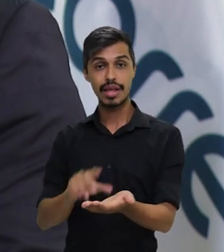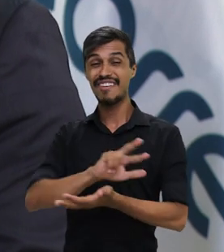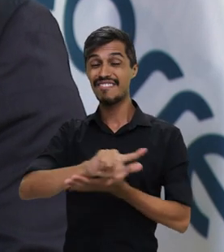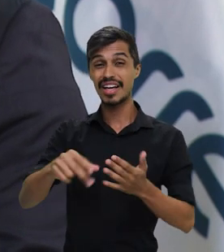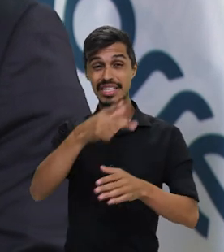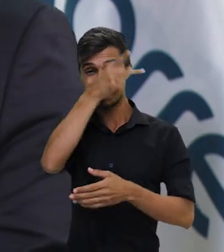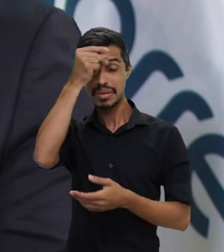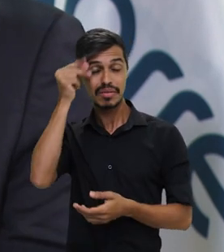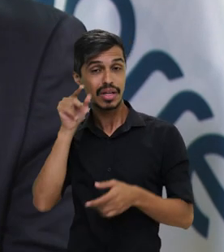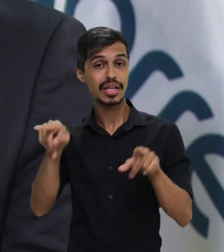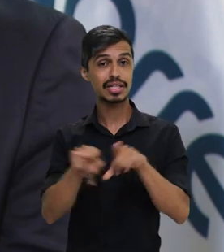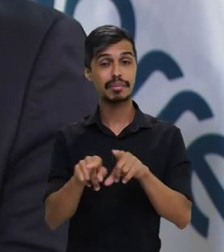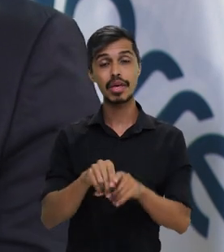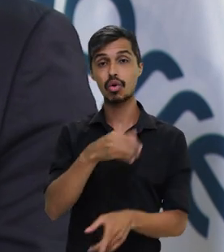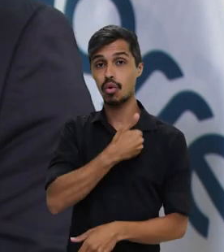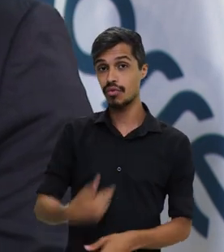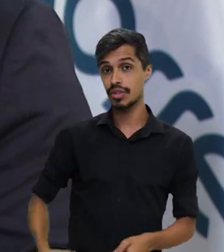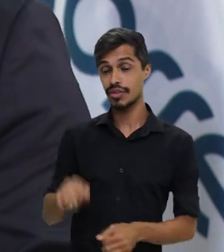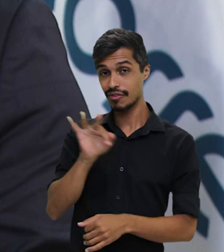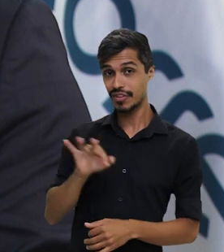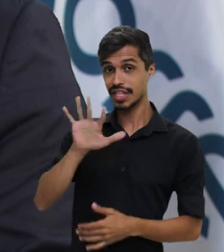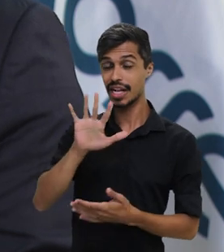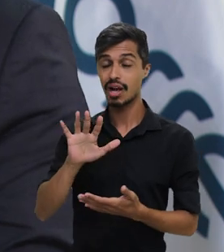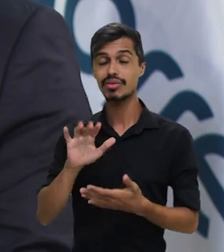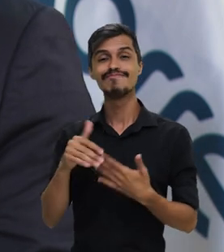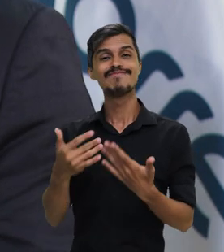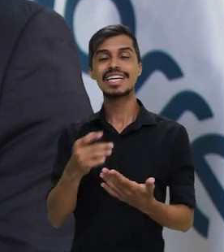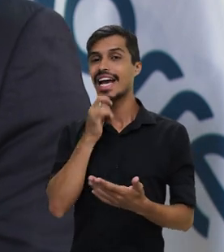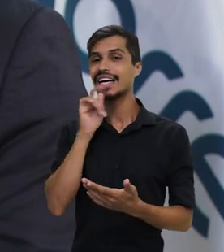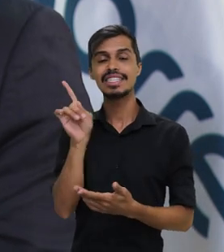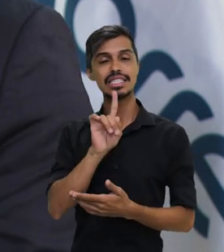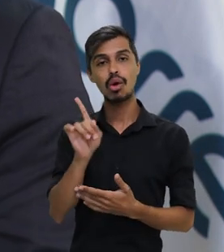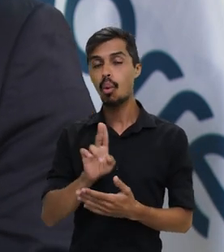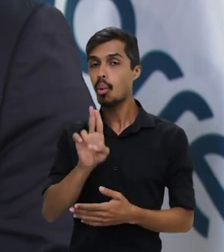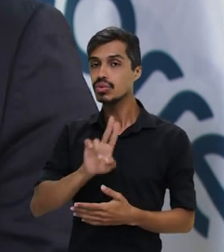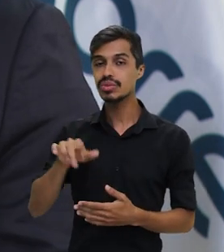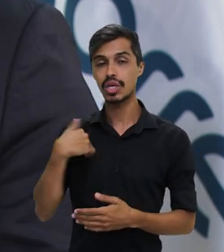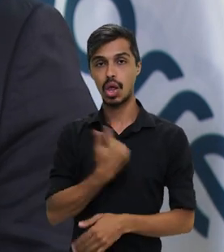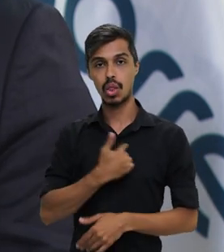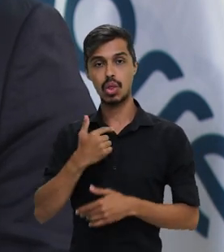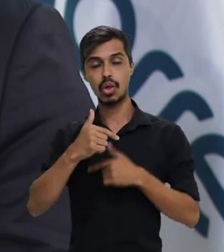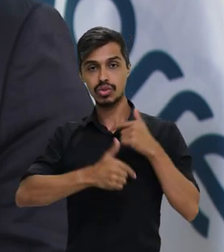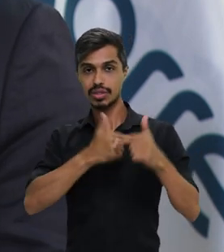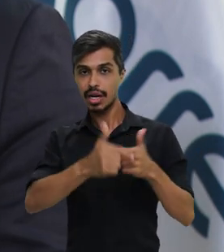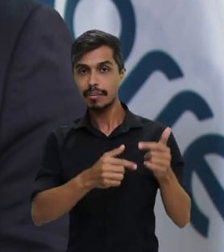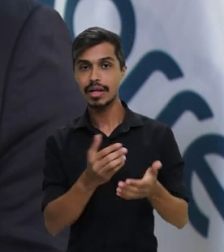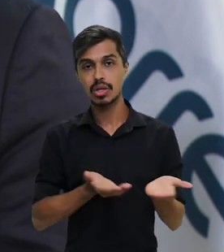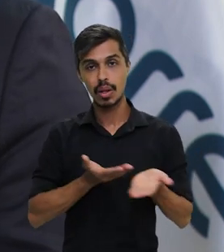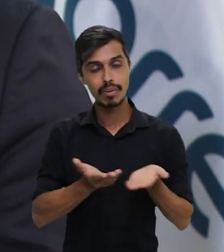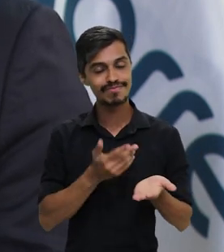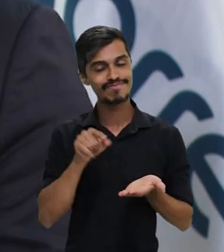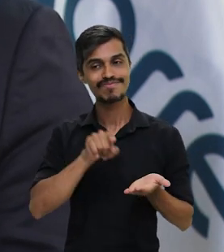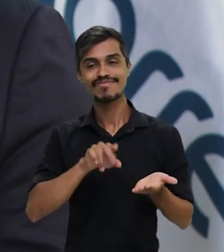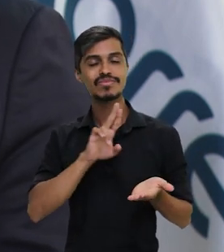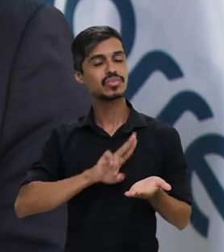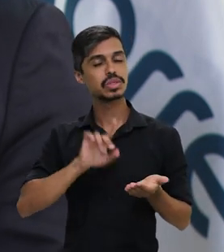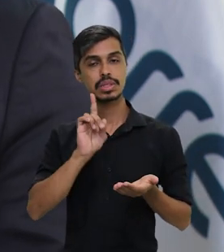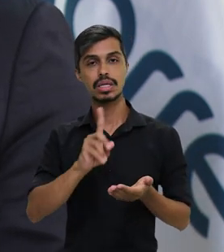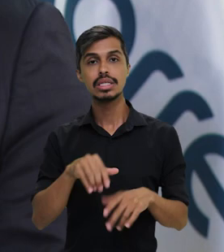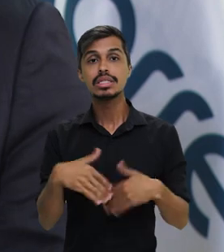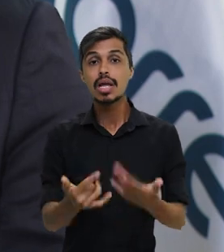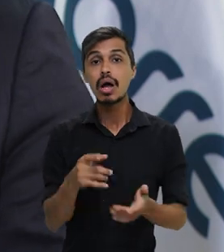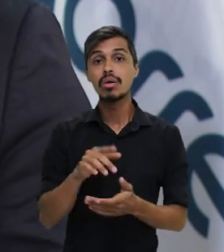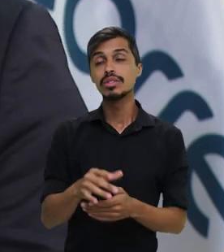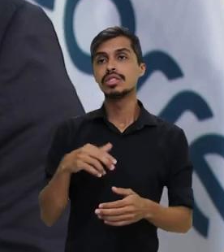governos do Estado, próprio governo federal, que ainda não se utilizam da nossa logística. Então, nós estamos buscando todos eles,